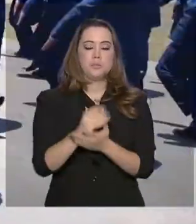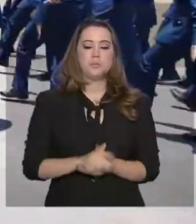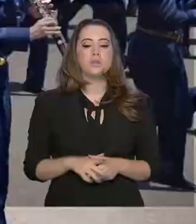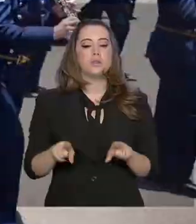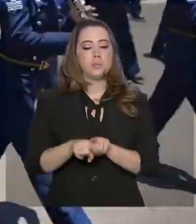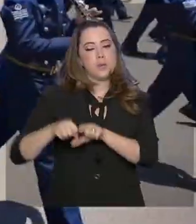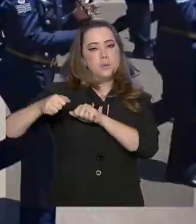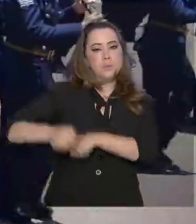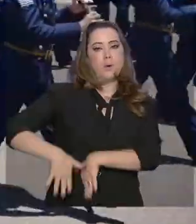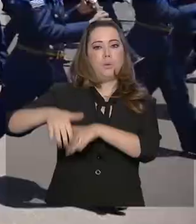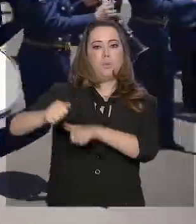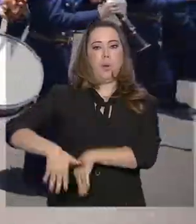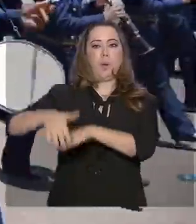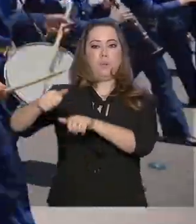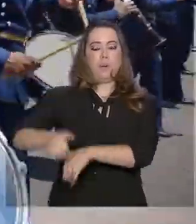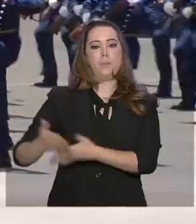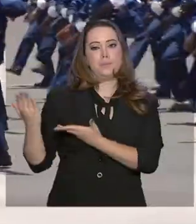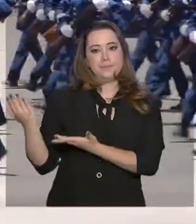desfile da tropa.